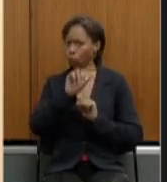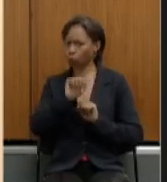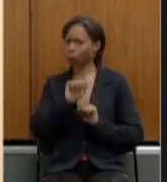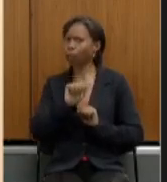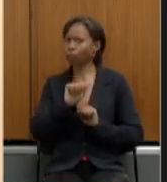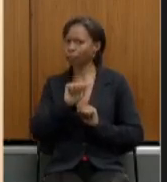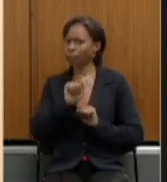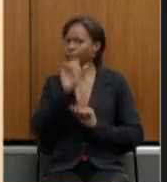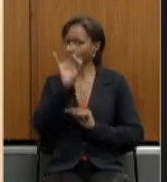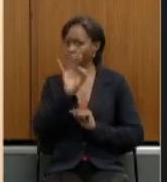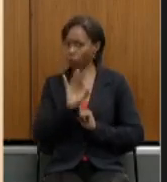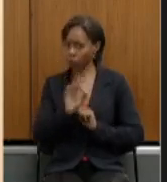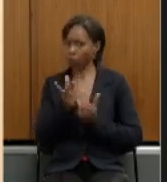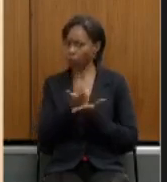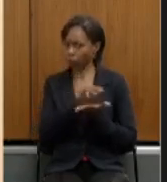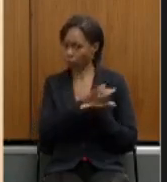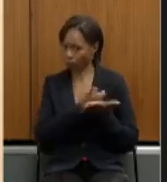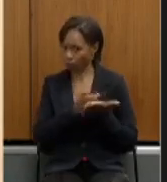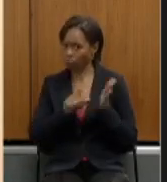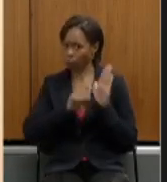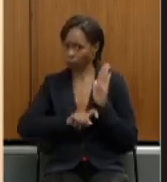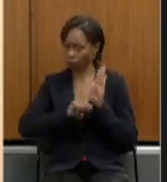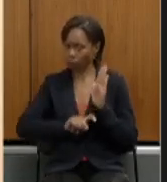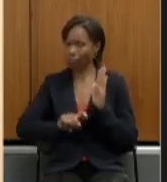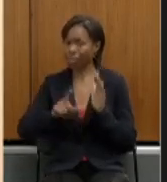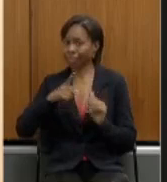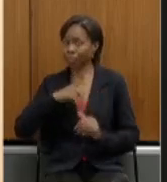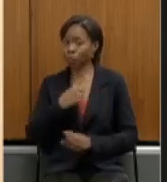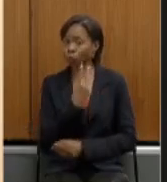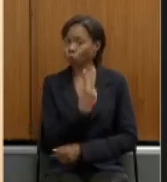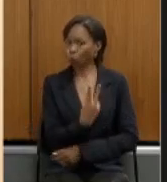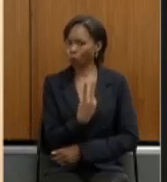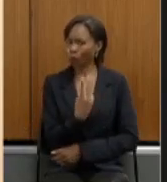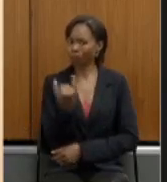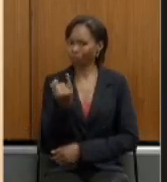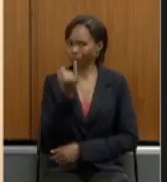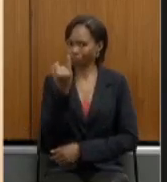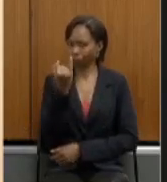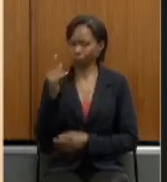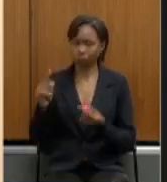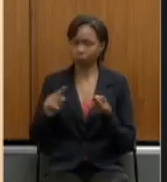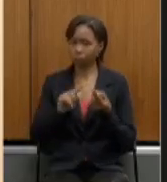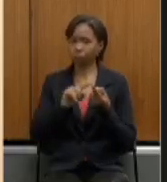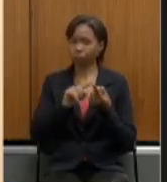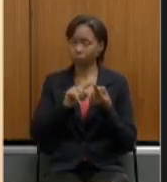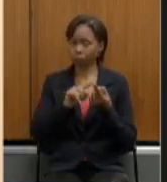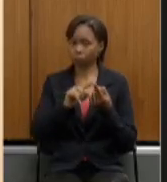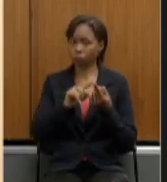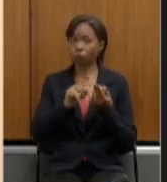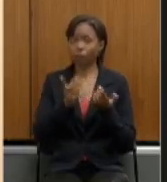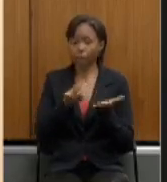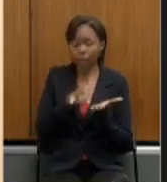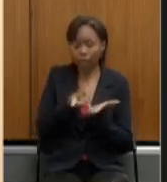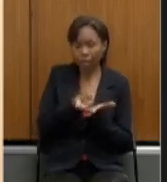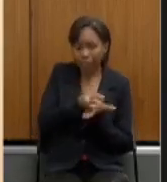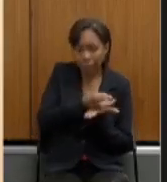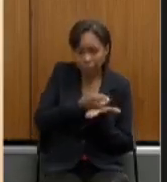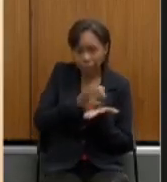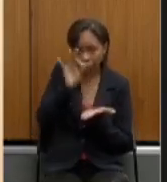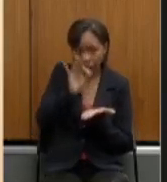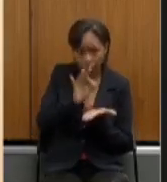fundamentais primeiro deles é que a possibilidade das alíquotas serem progressivas